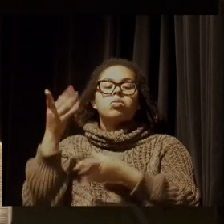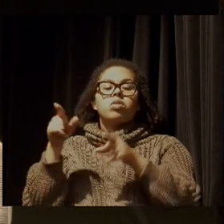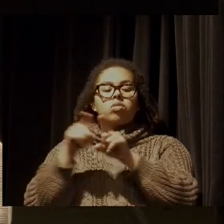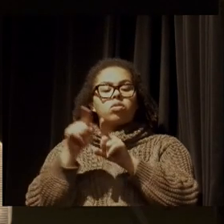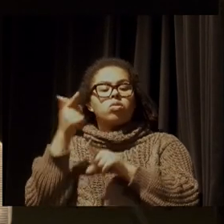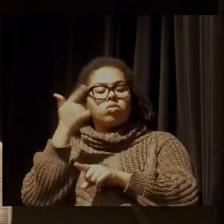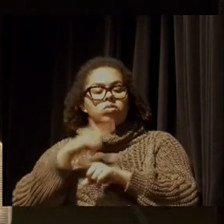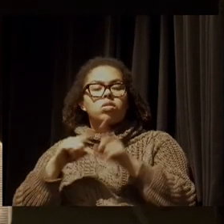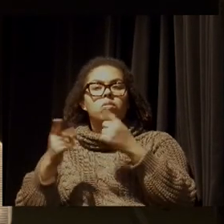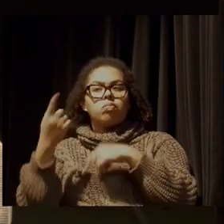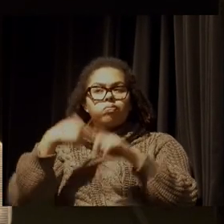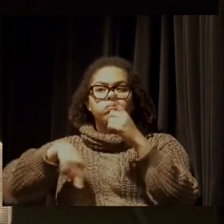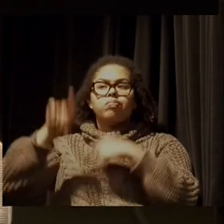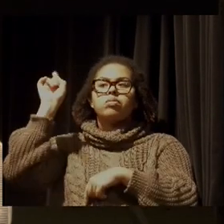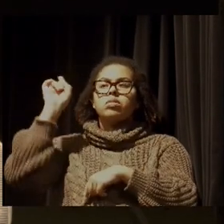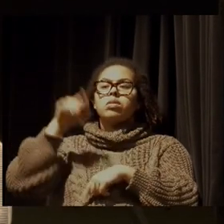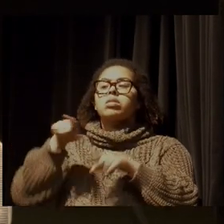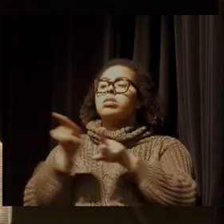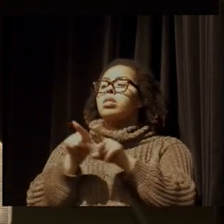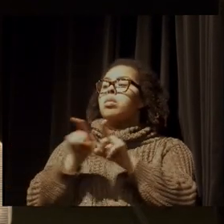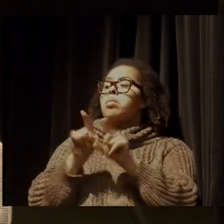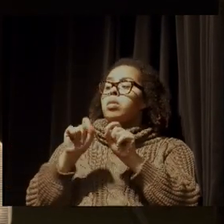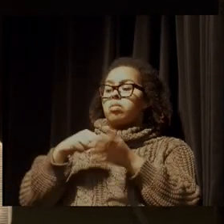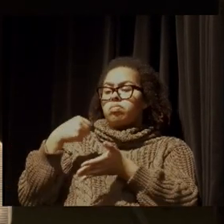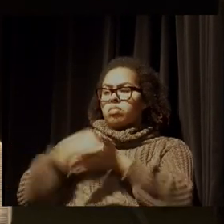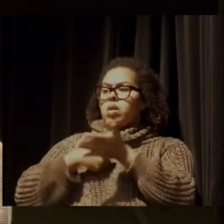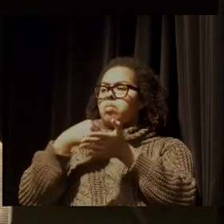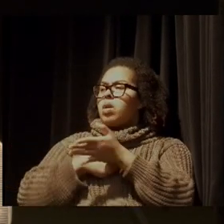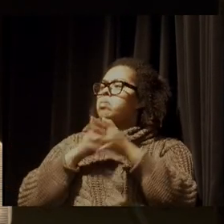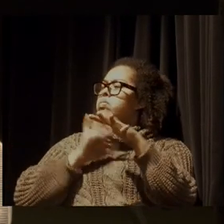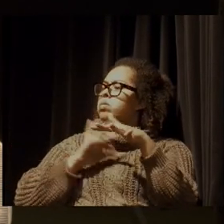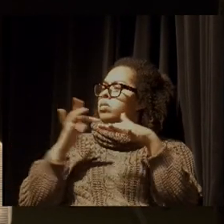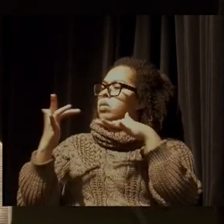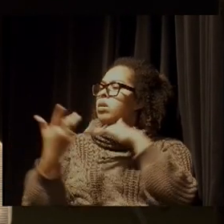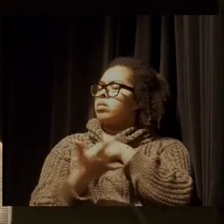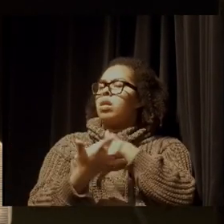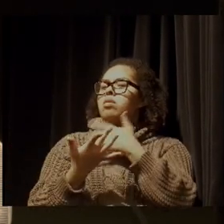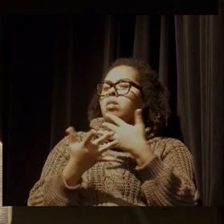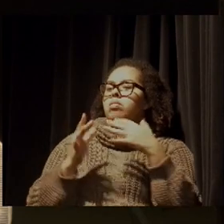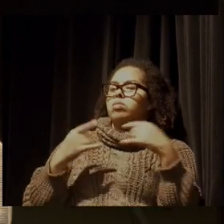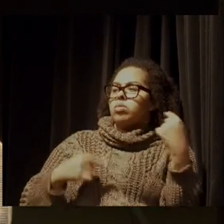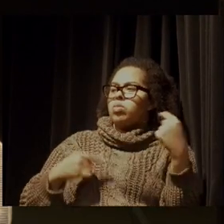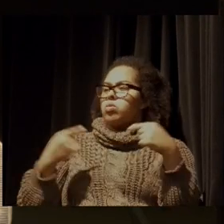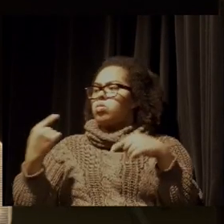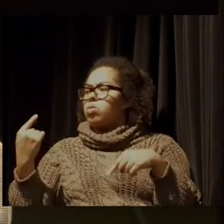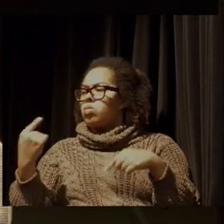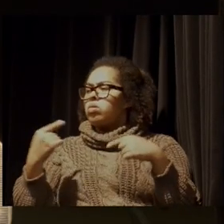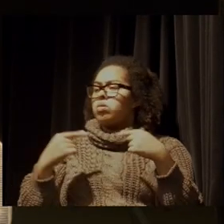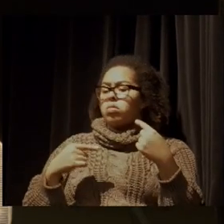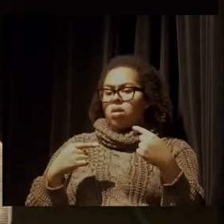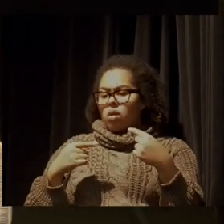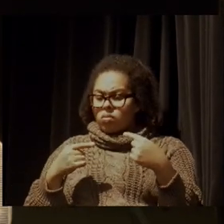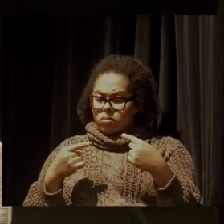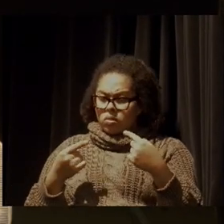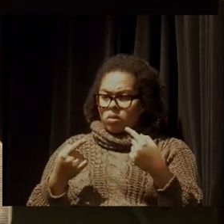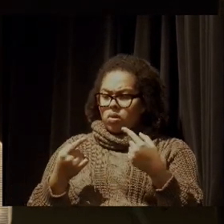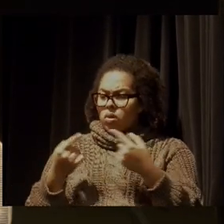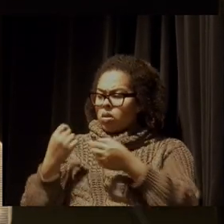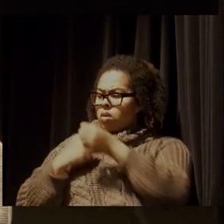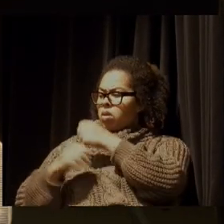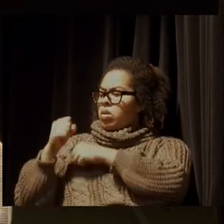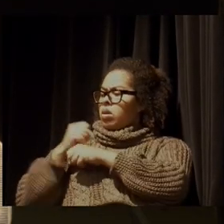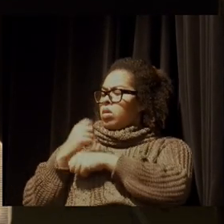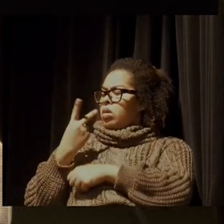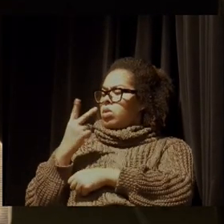também a partir da luta digital, dessa guerra digital. Alguma coisa se perdeu de 2014